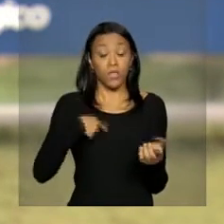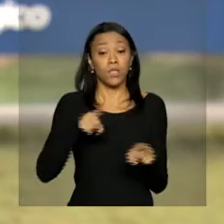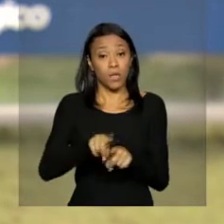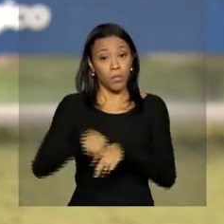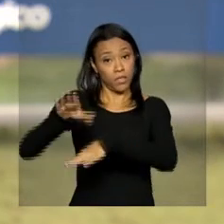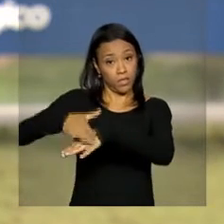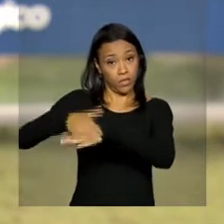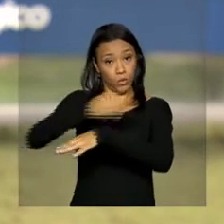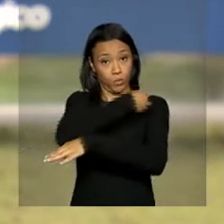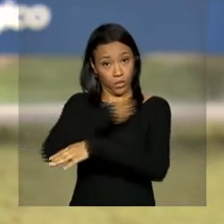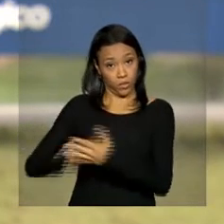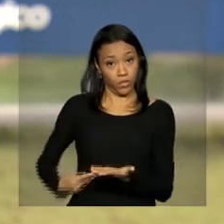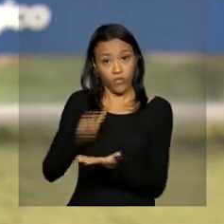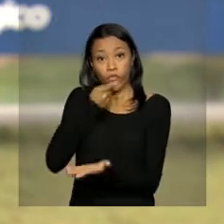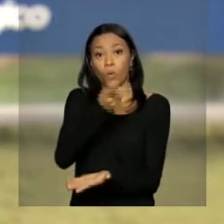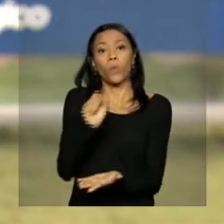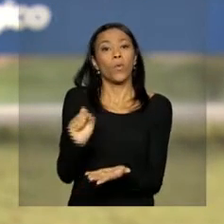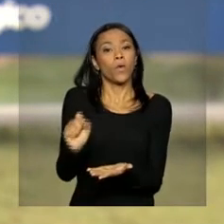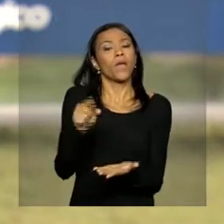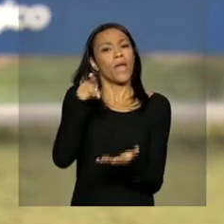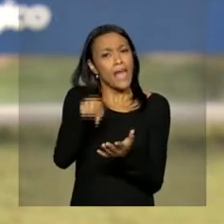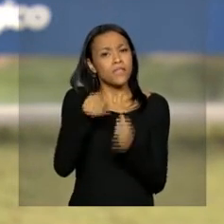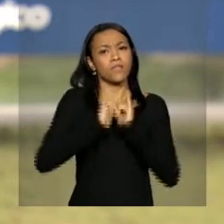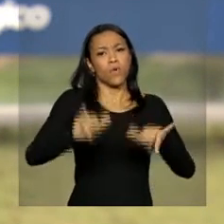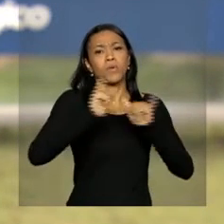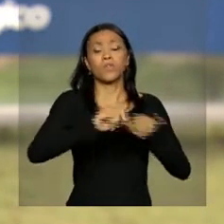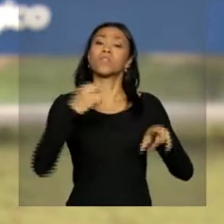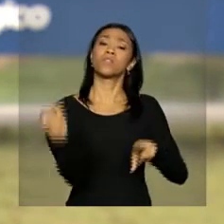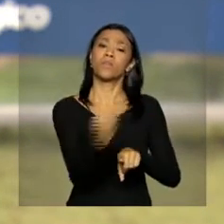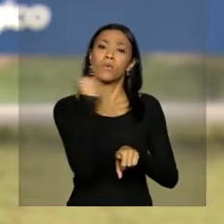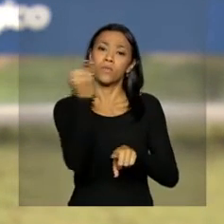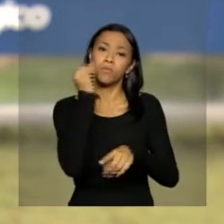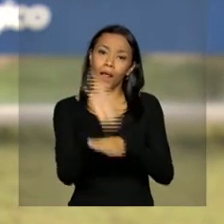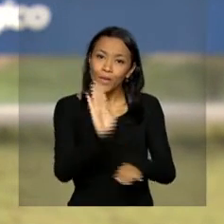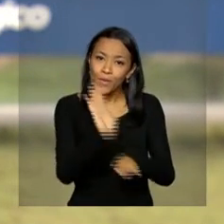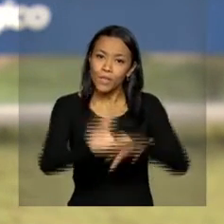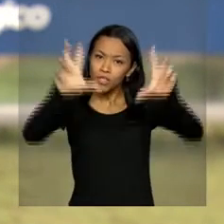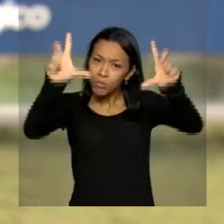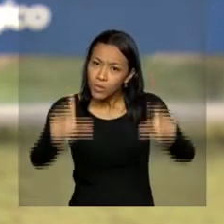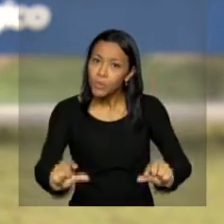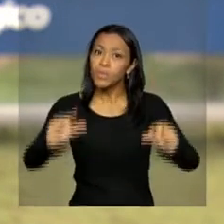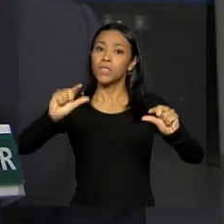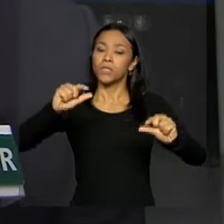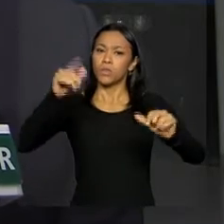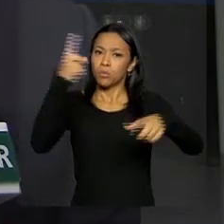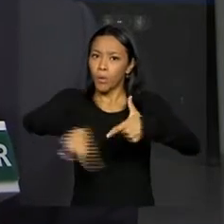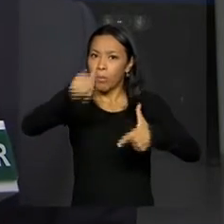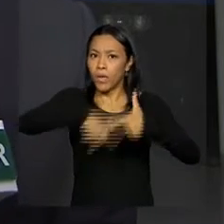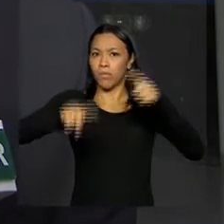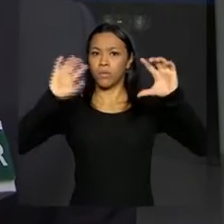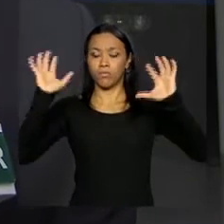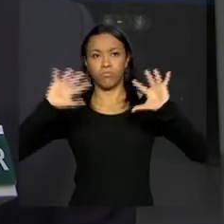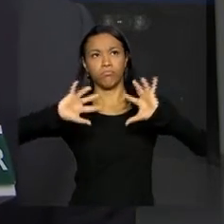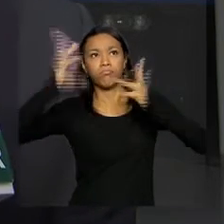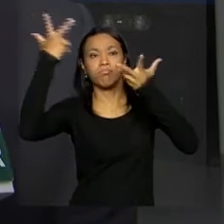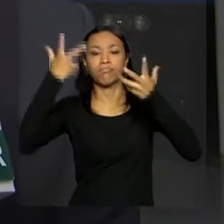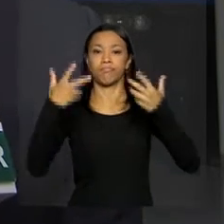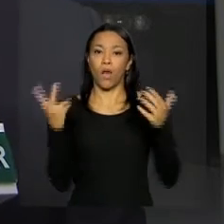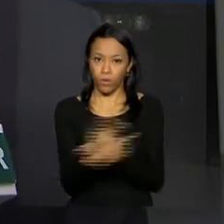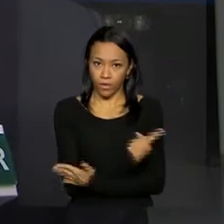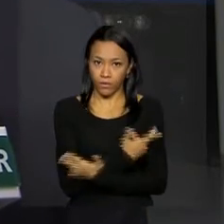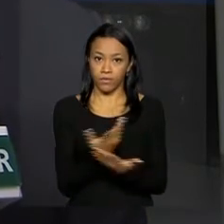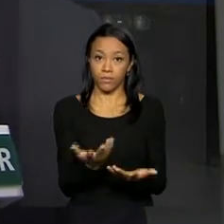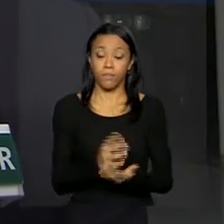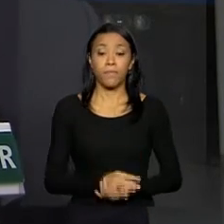Tecnologia, Celso Pancera, os dados são fundamentais para minimizar o impacto de fenômenos climáticos. Nós precisamos entender esses processos,